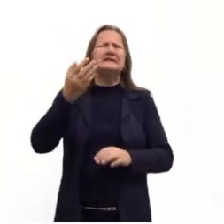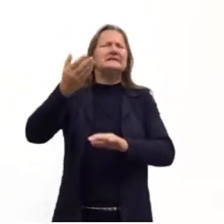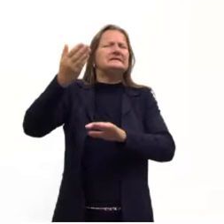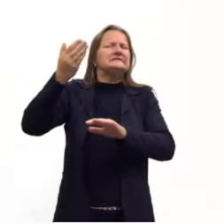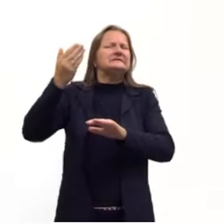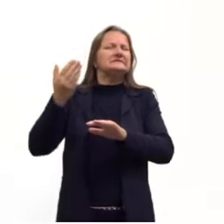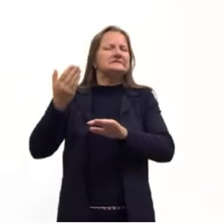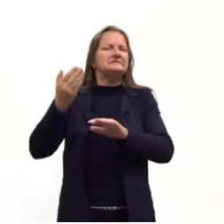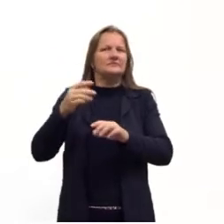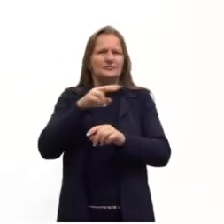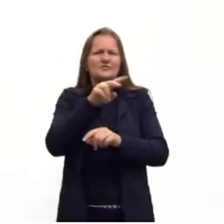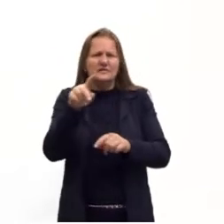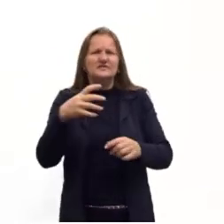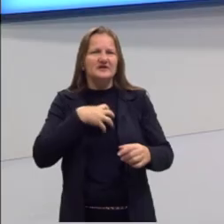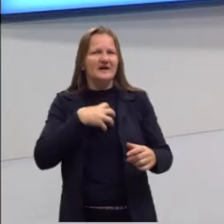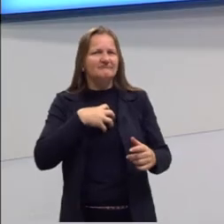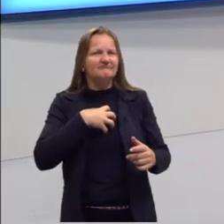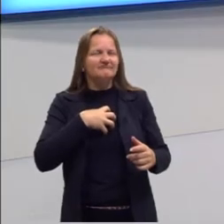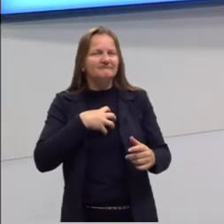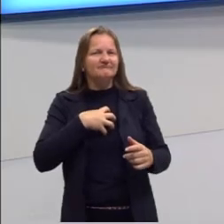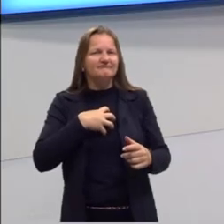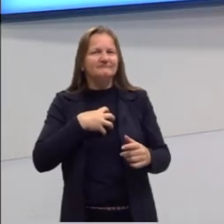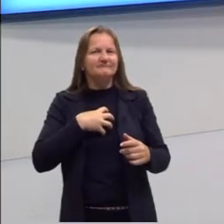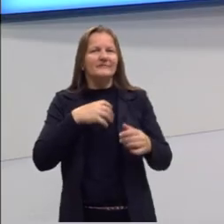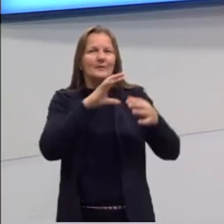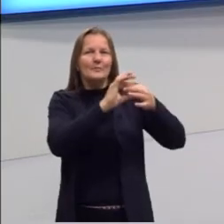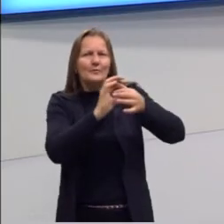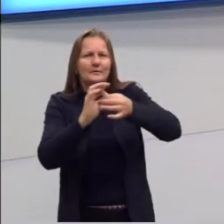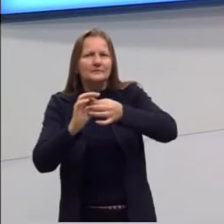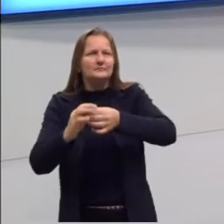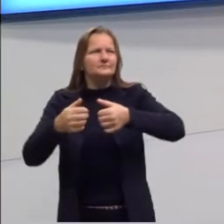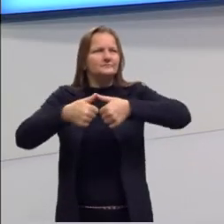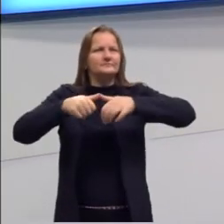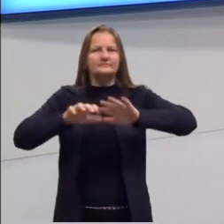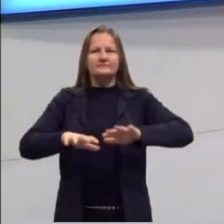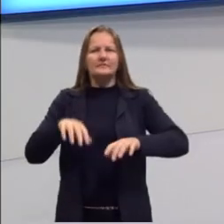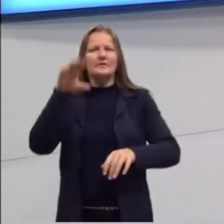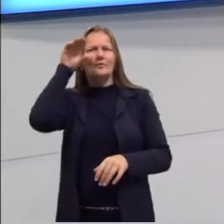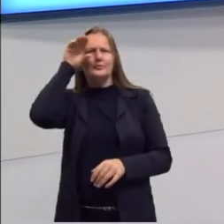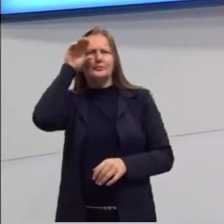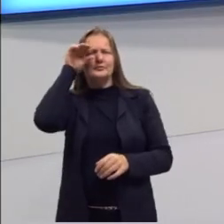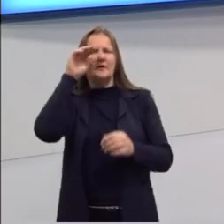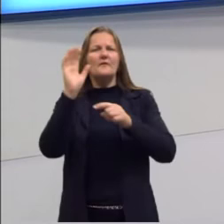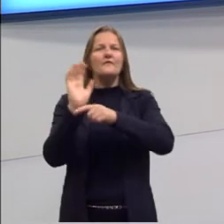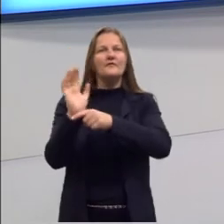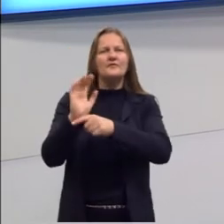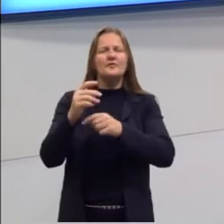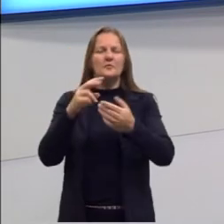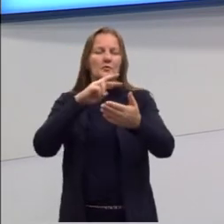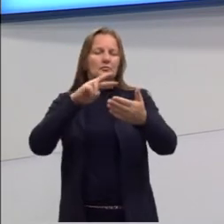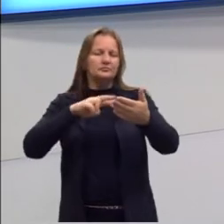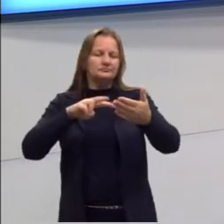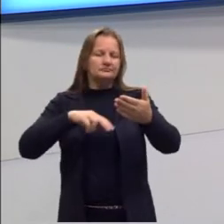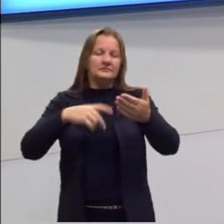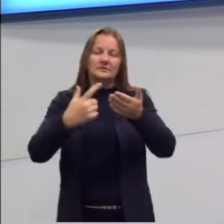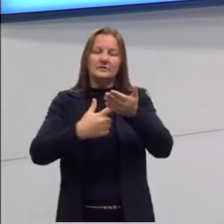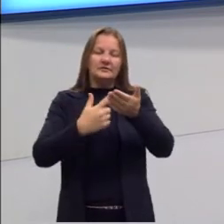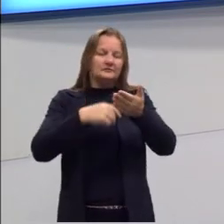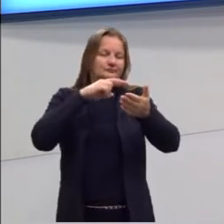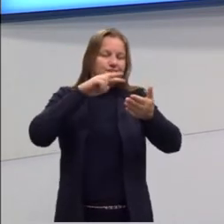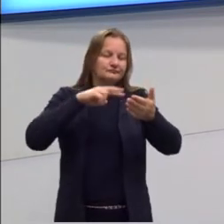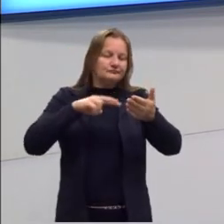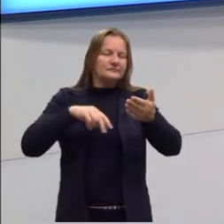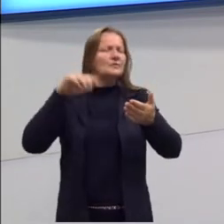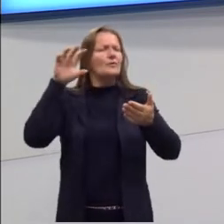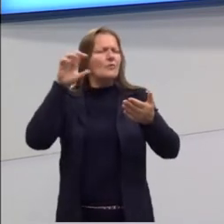Vocês já passaram por essa situação de estarem assistindo um filme, estarem lendo alguma coisa, estarem